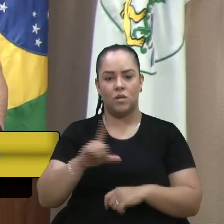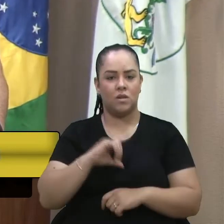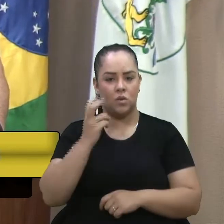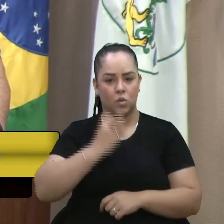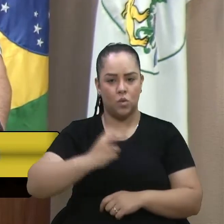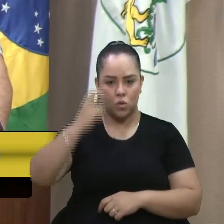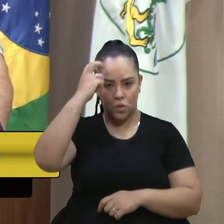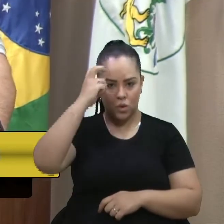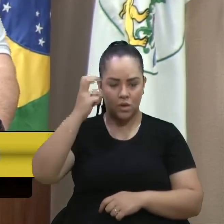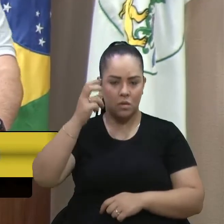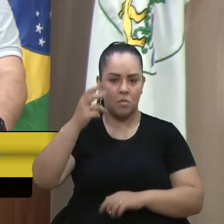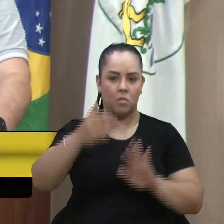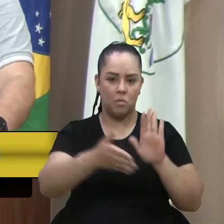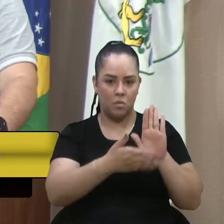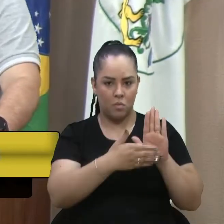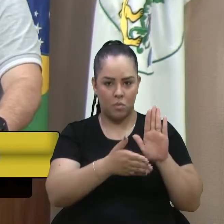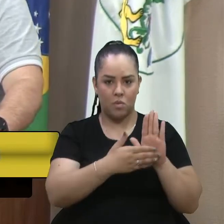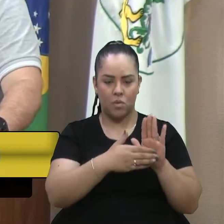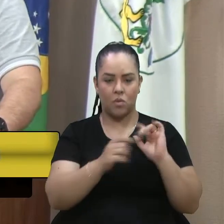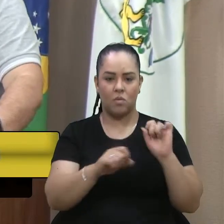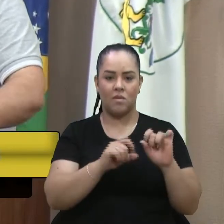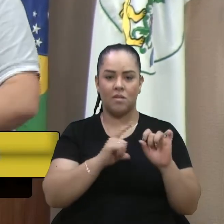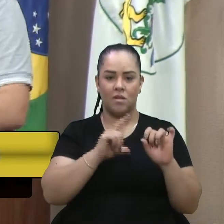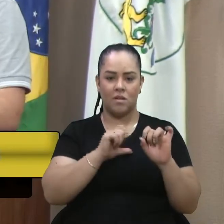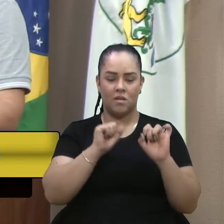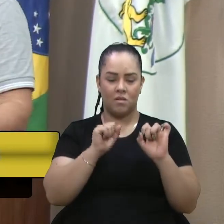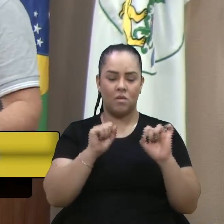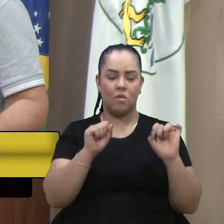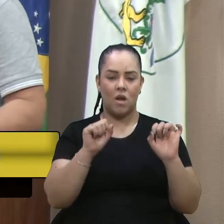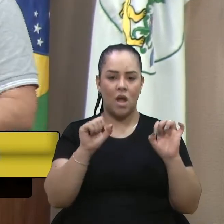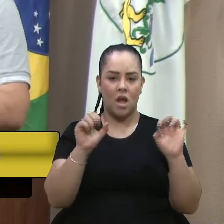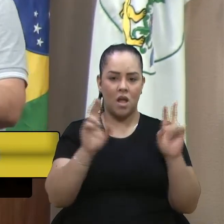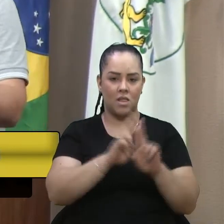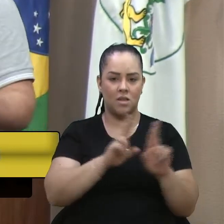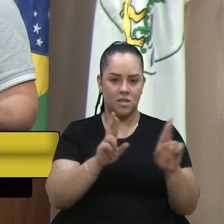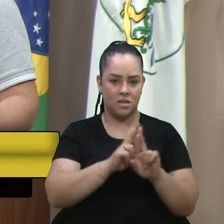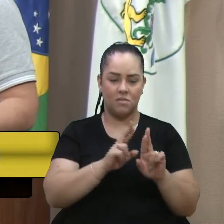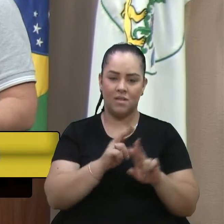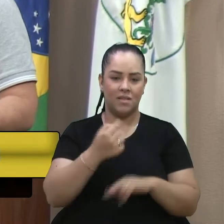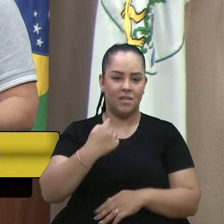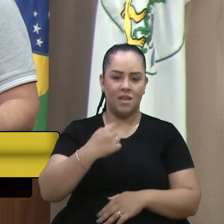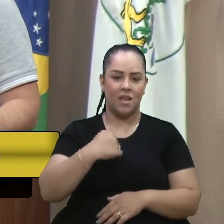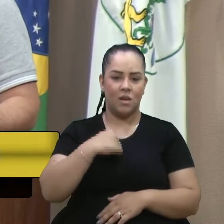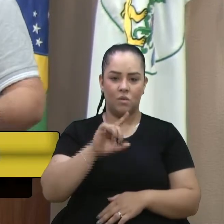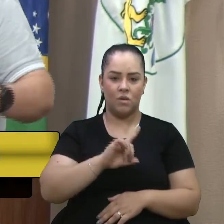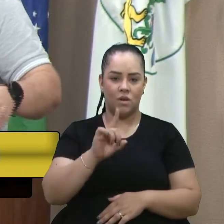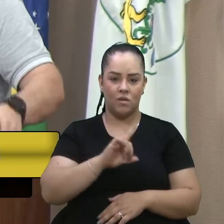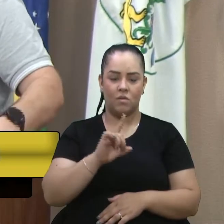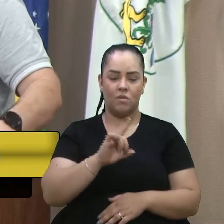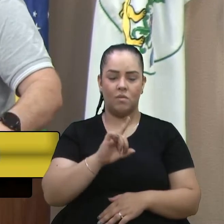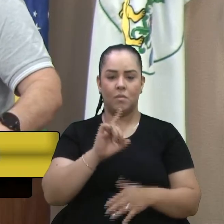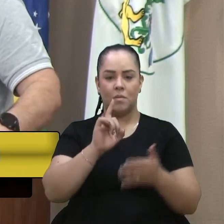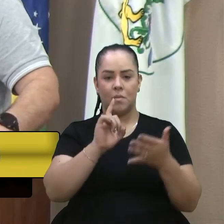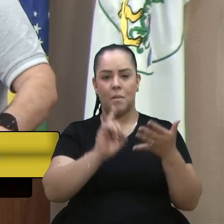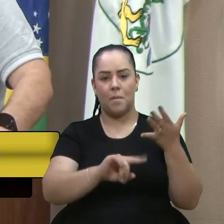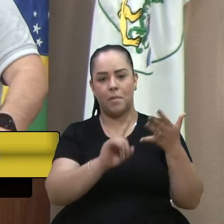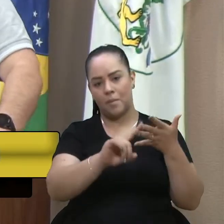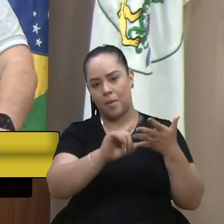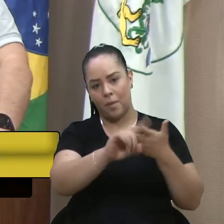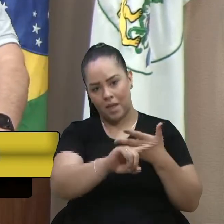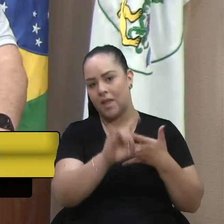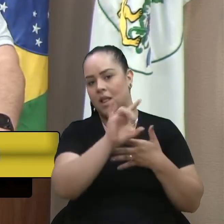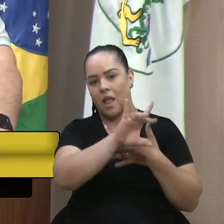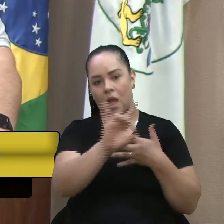propõe com relação ao patrimônio histórico eu não vou citar todas as entidades que participaram da elaboração do plano de turismo